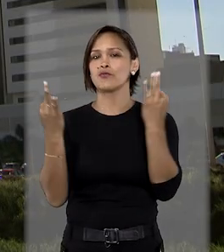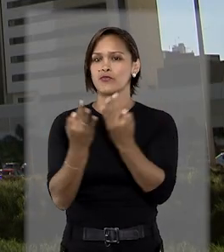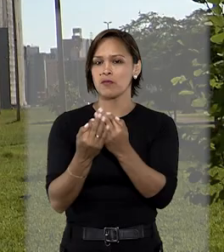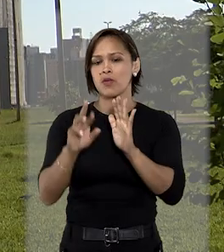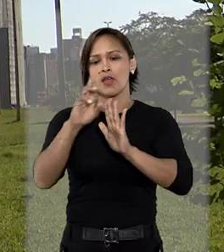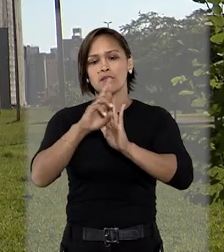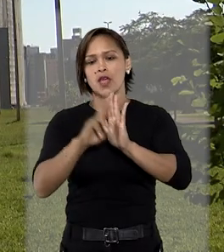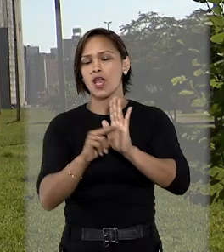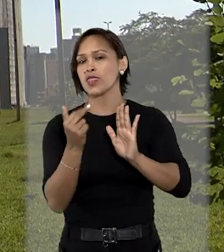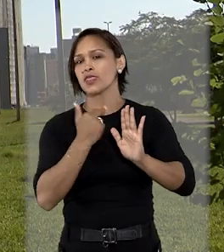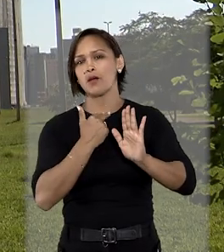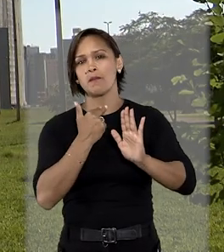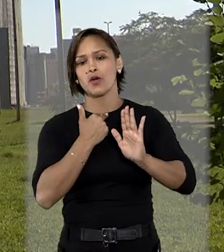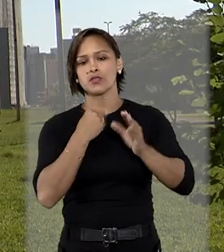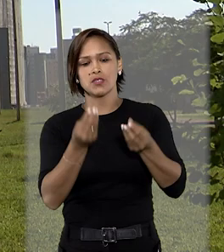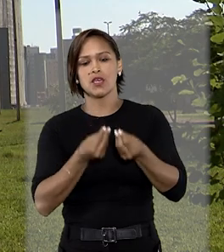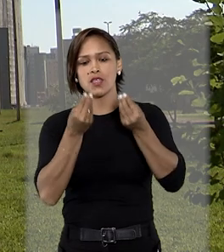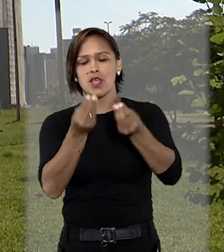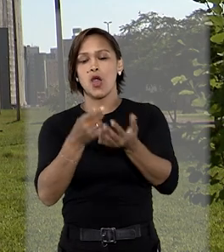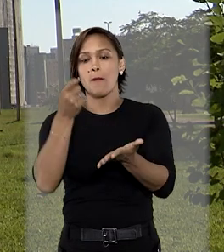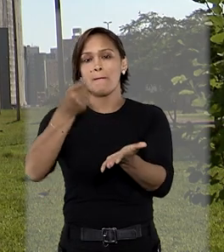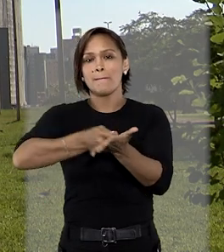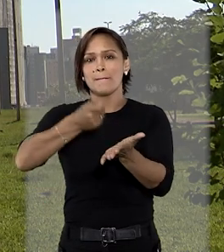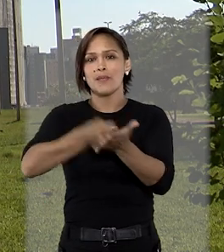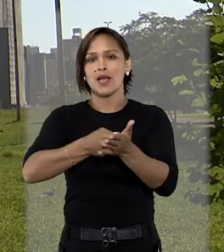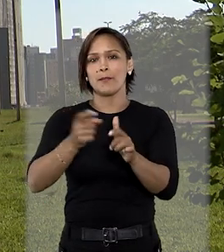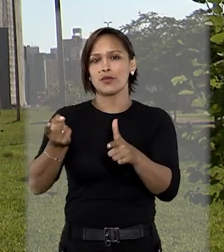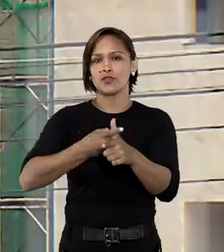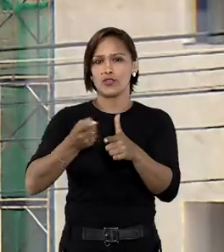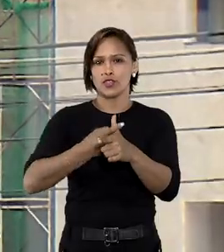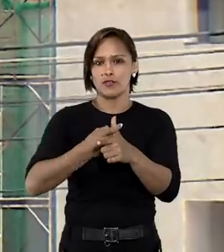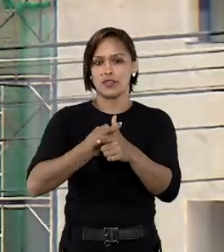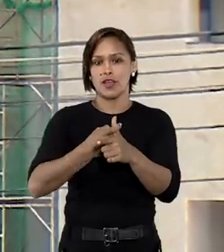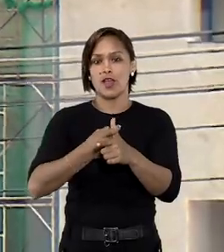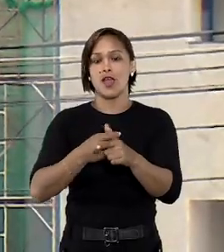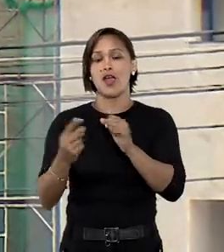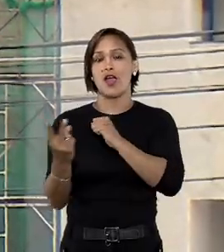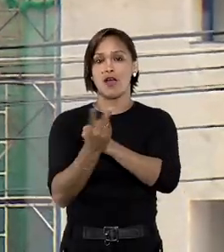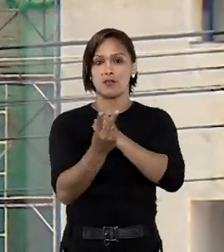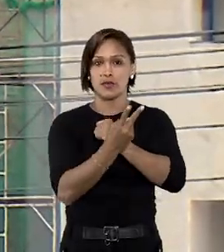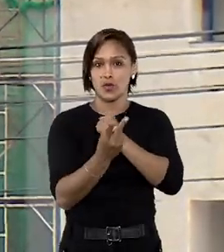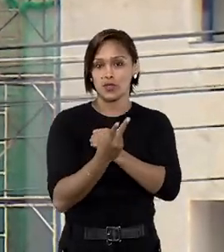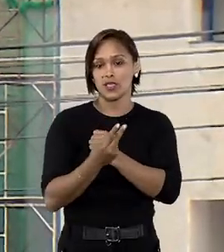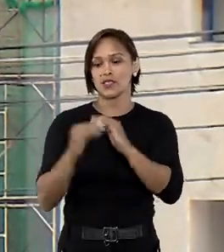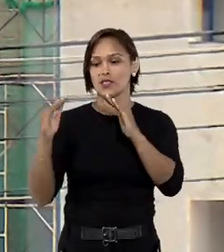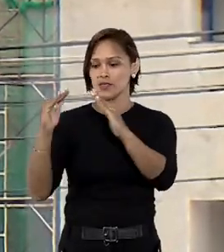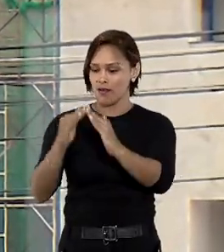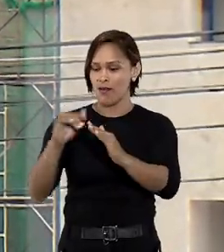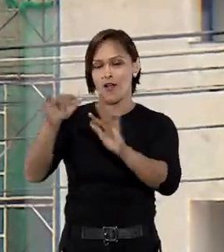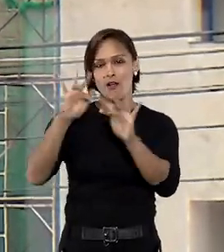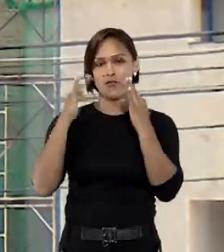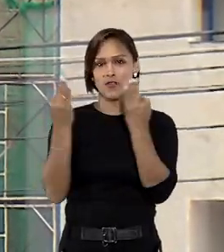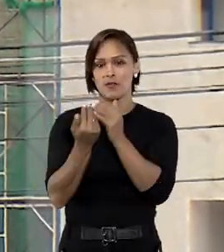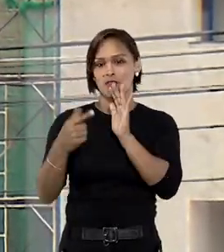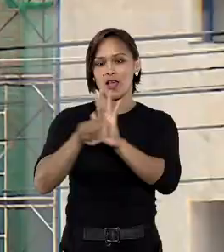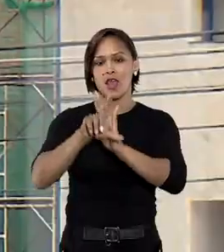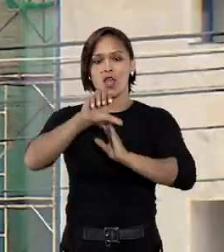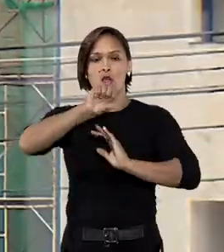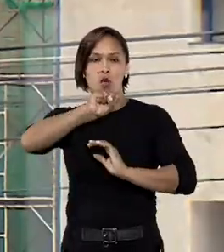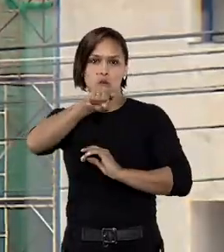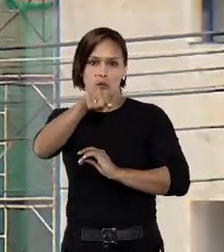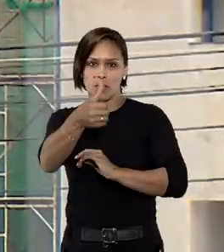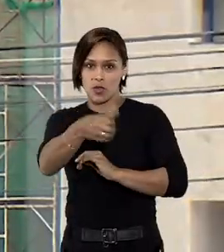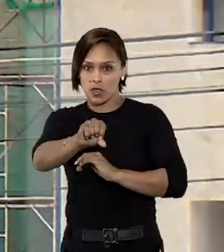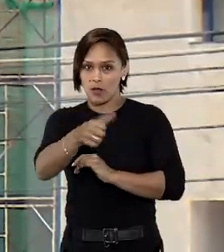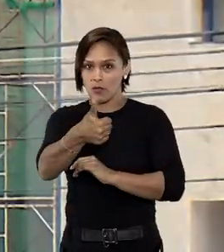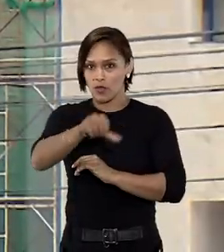em regra, não pode ser dado como pagamento de dívidas. A proteção ao bem de família está na Lei nº 8.009,